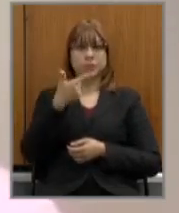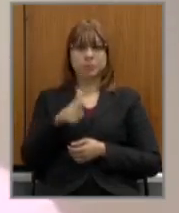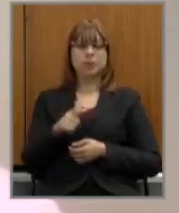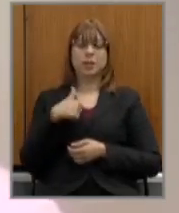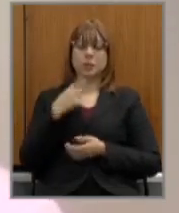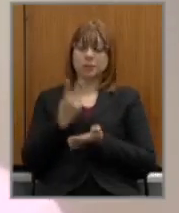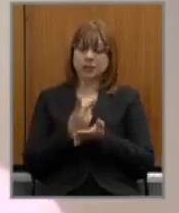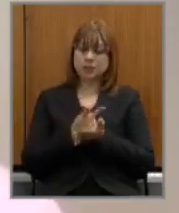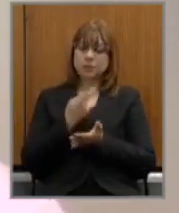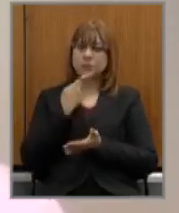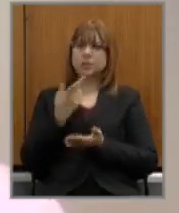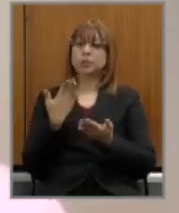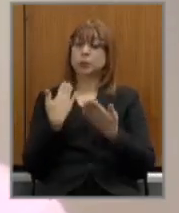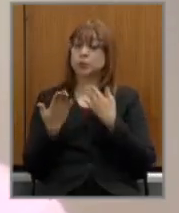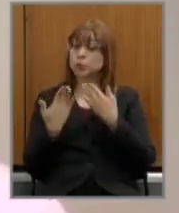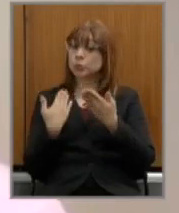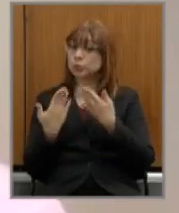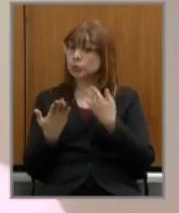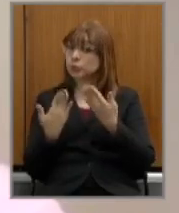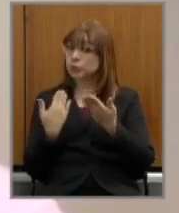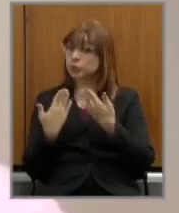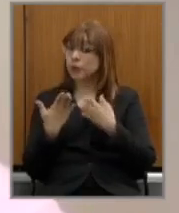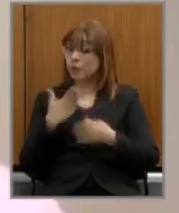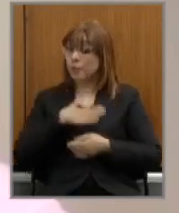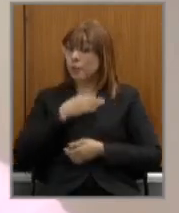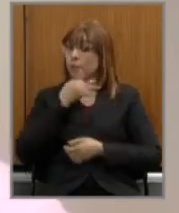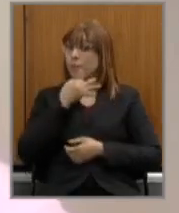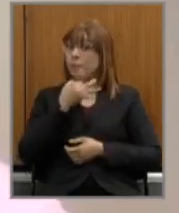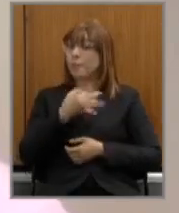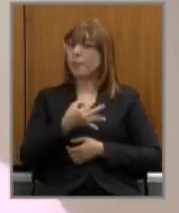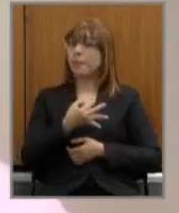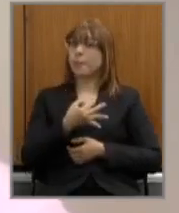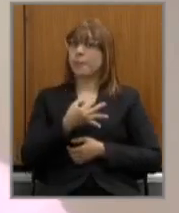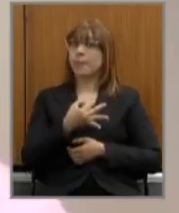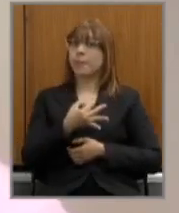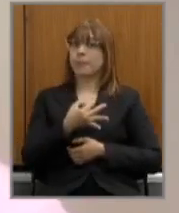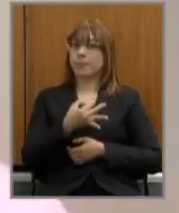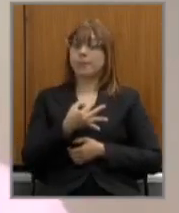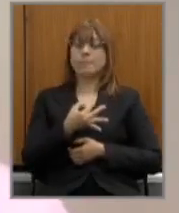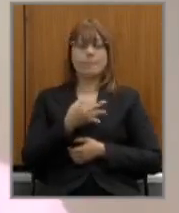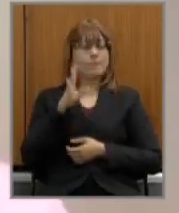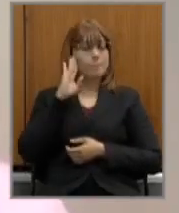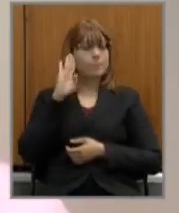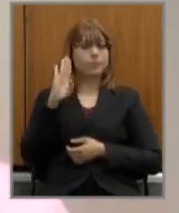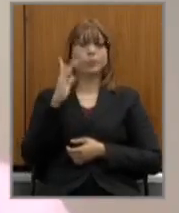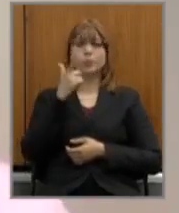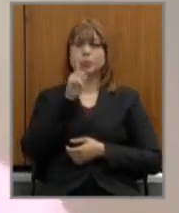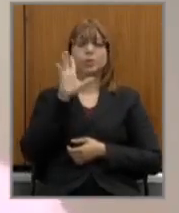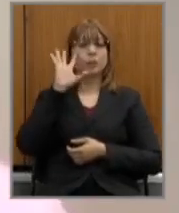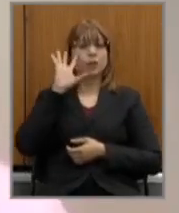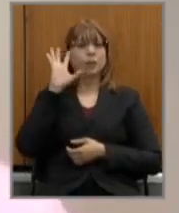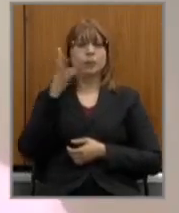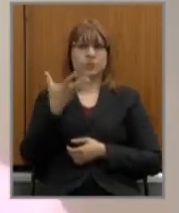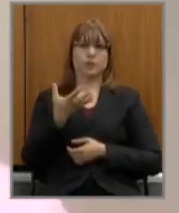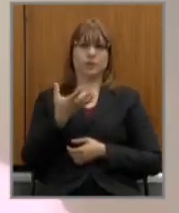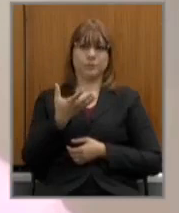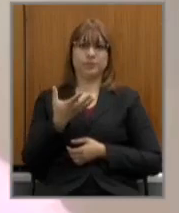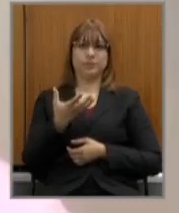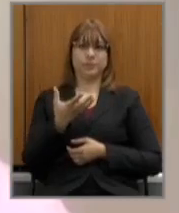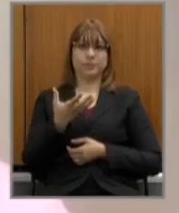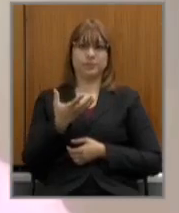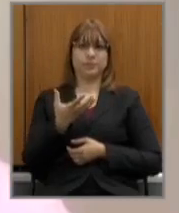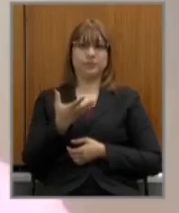pisado aqui o diálogo é um a meu bem caminho para a gente buscar a solução para a gente buscar o diálogo com